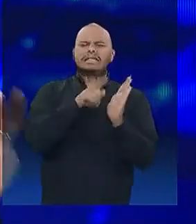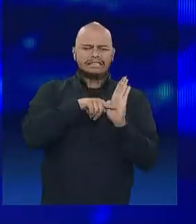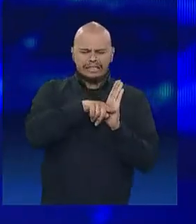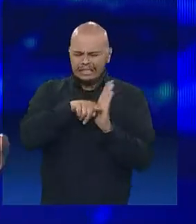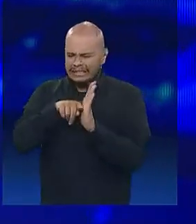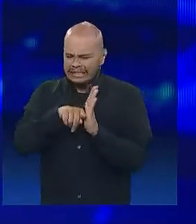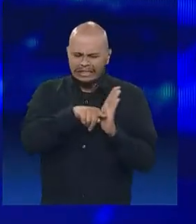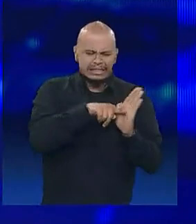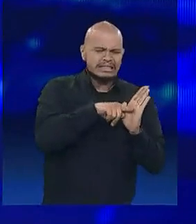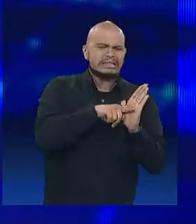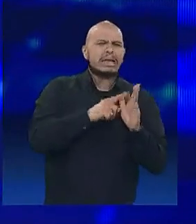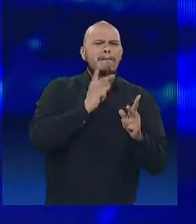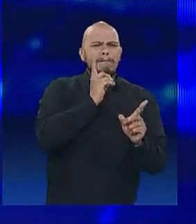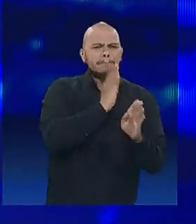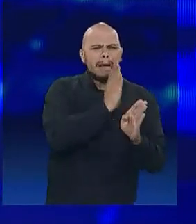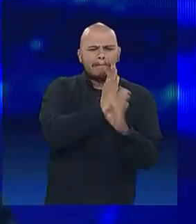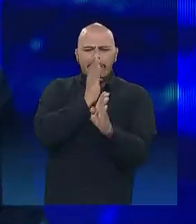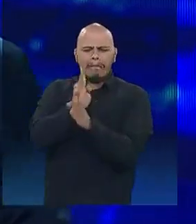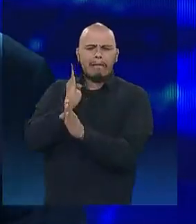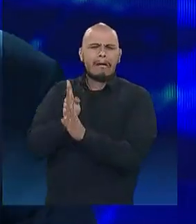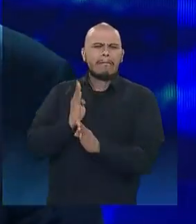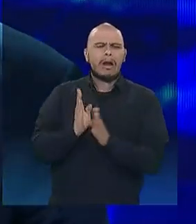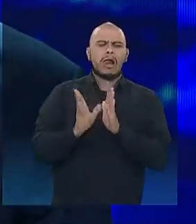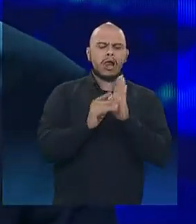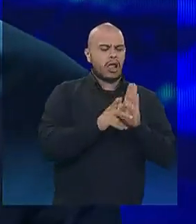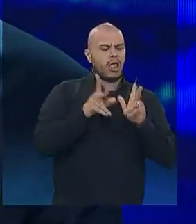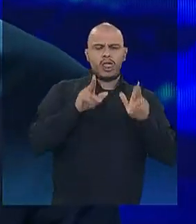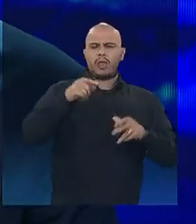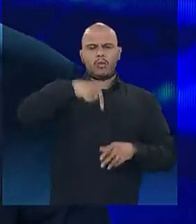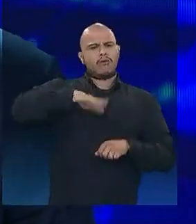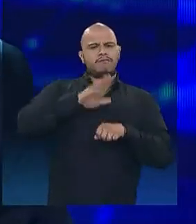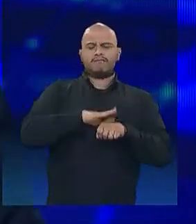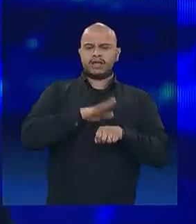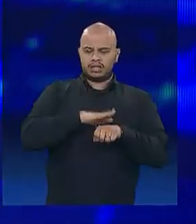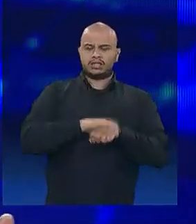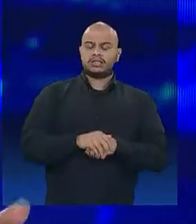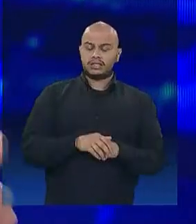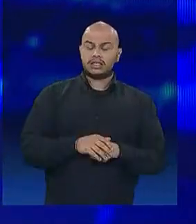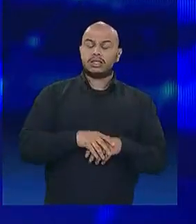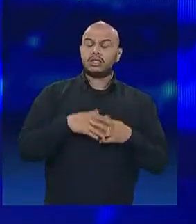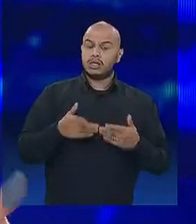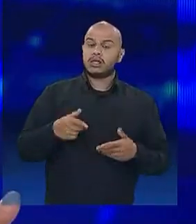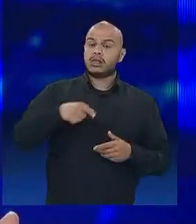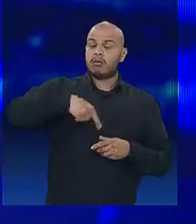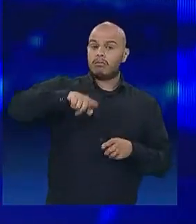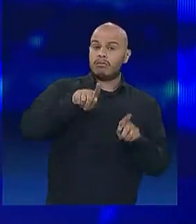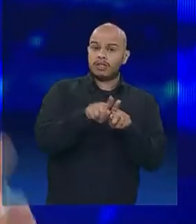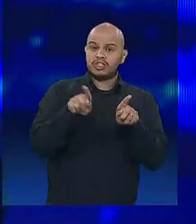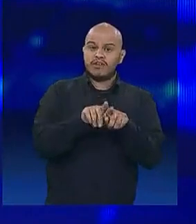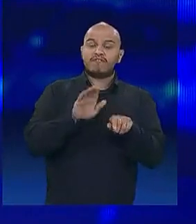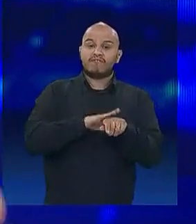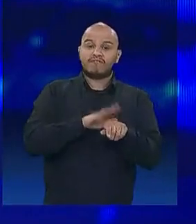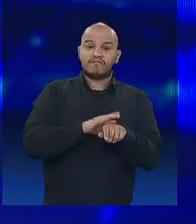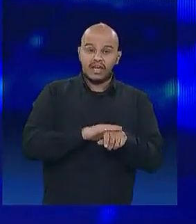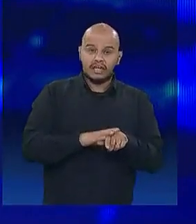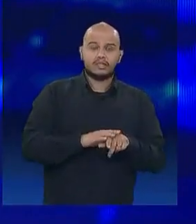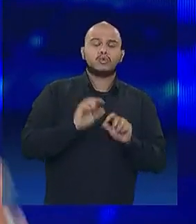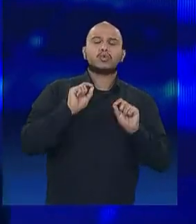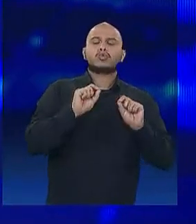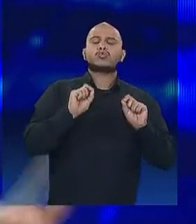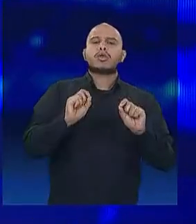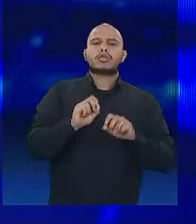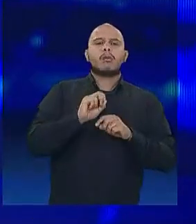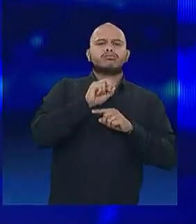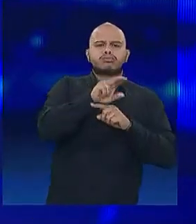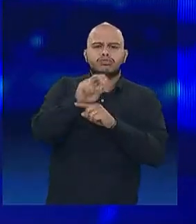corrupção do que nós fizemos. E é importante deixar claro que nós fizemos o portal da transparência, a fiscalização da